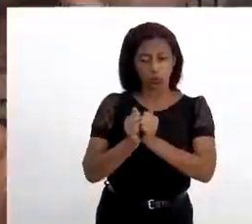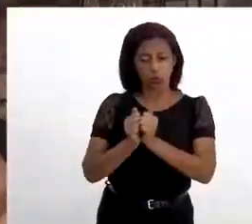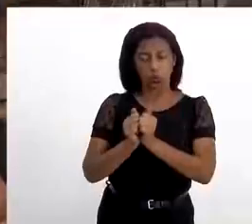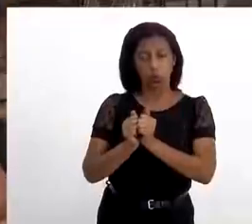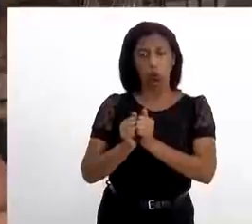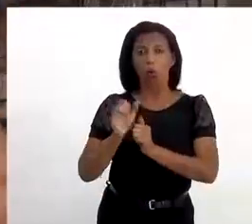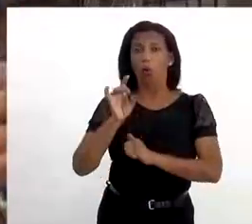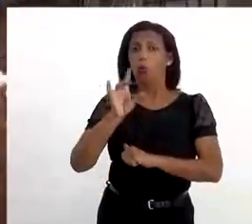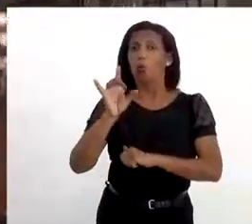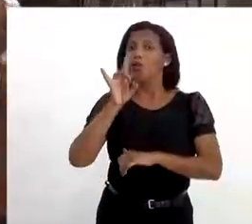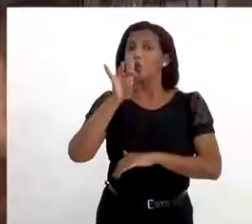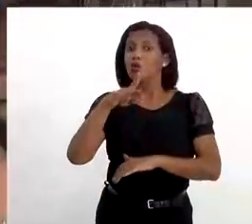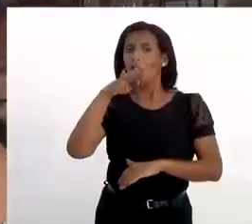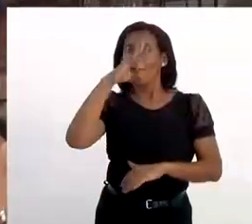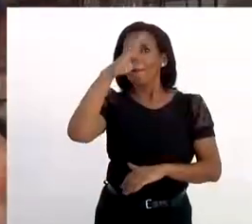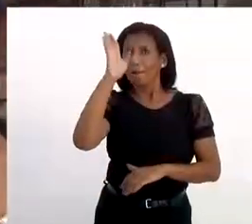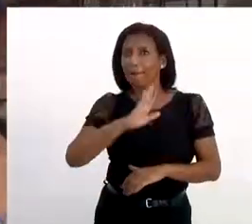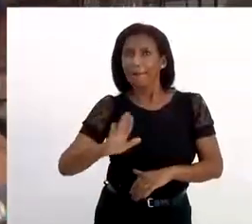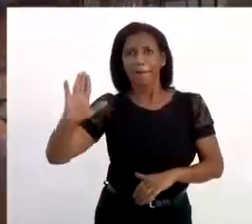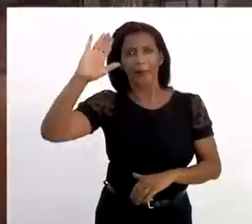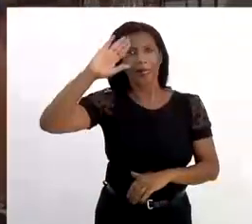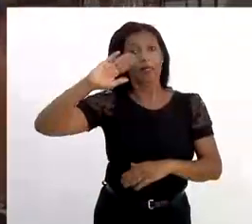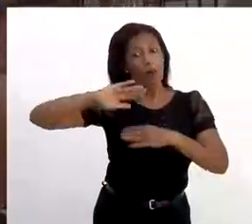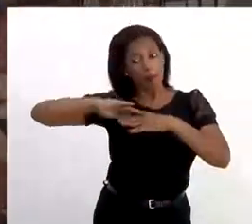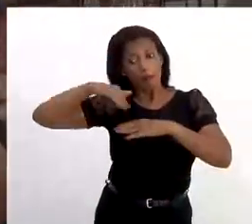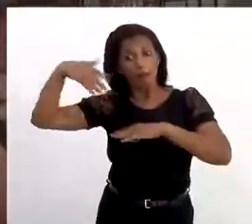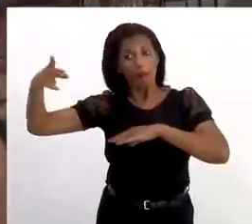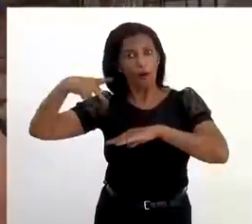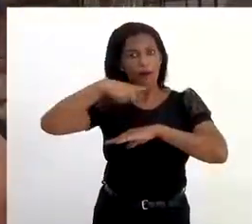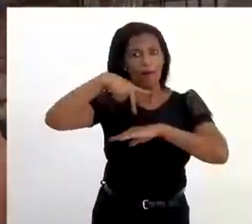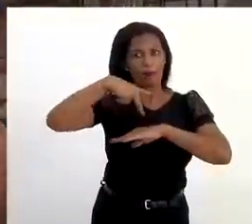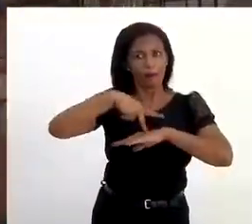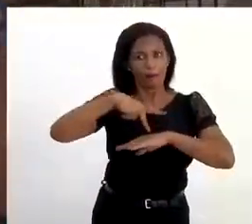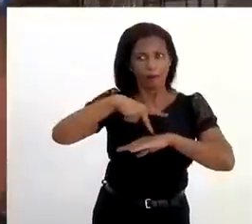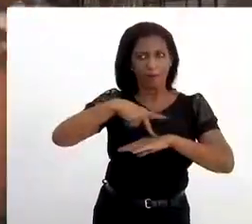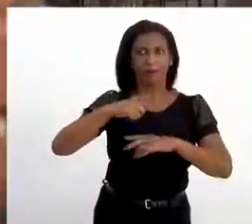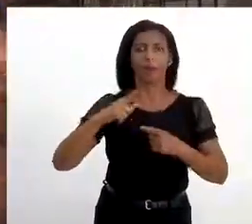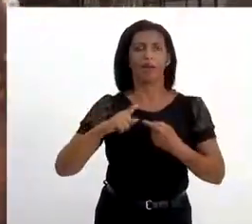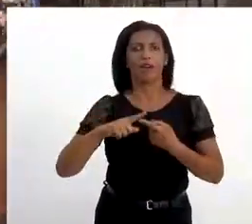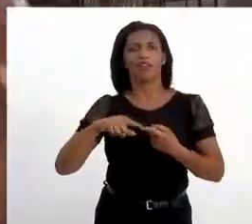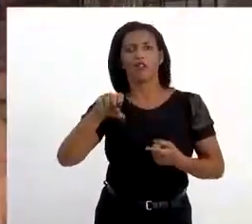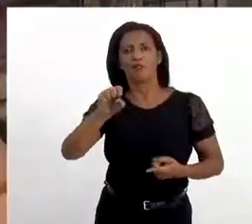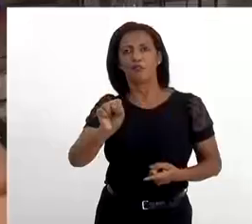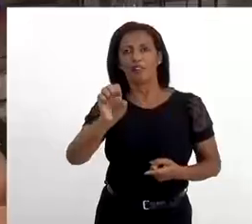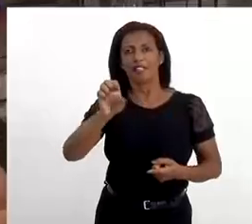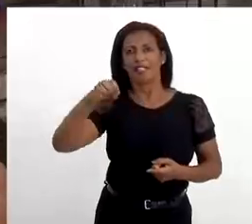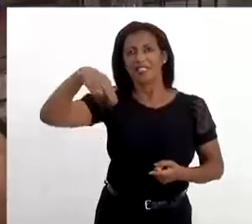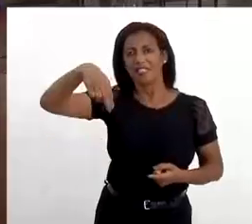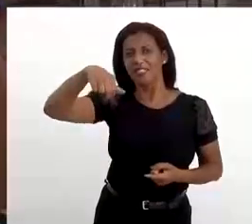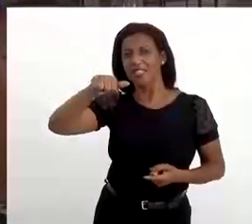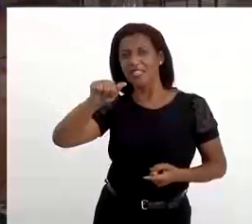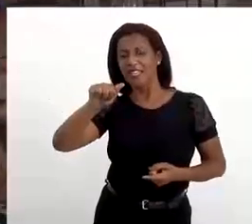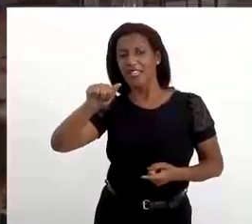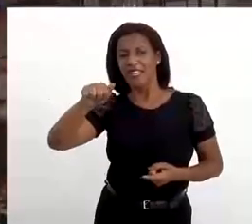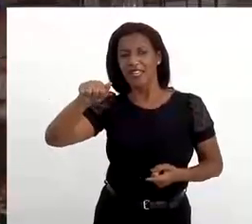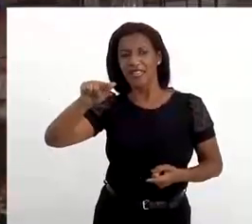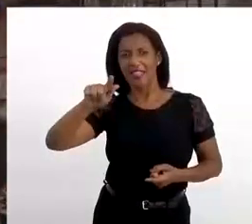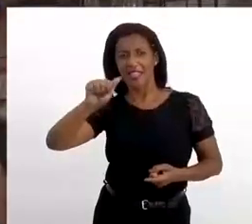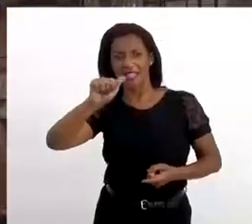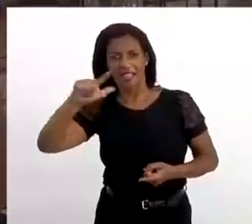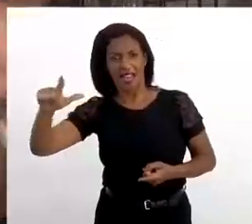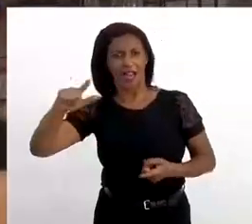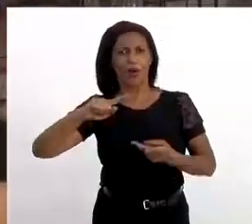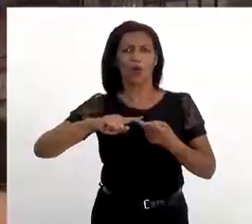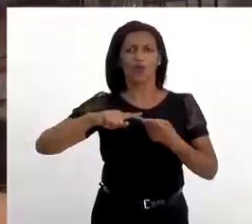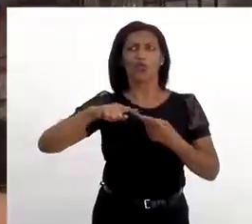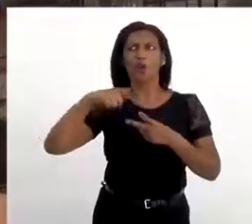em várias cidades, como no exterior. Eu já fui a Dakar, no Senegal, eu já fui a Honduras cinco vezes, por conta da Renafro.